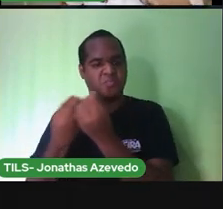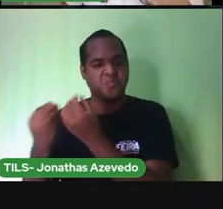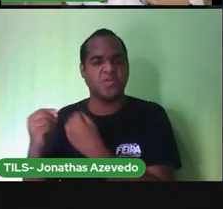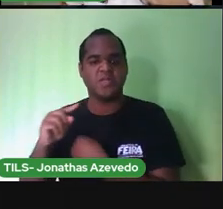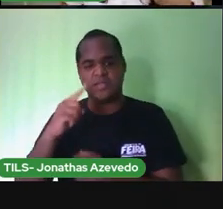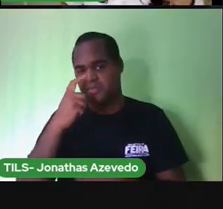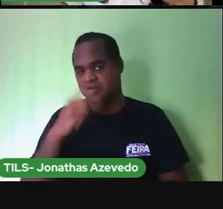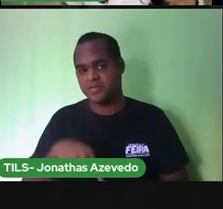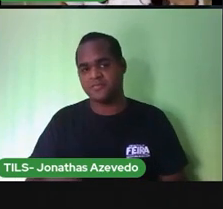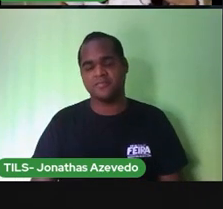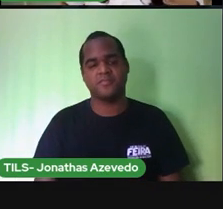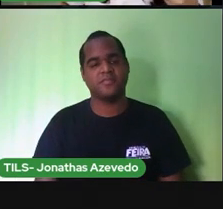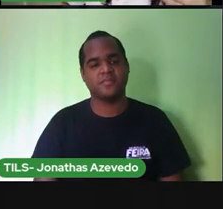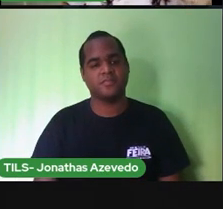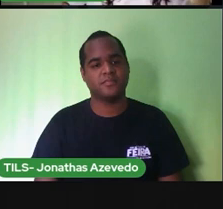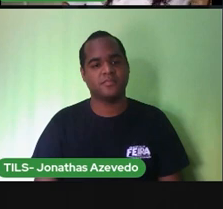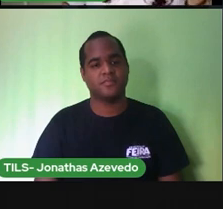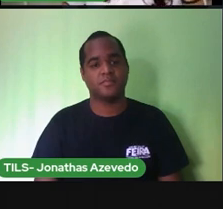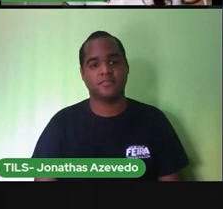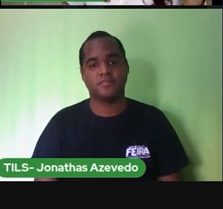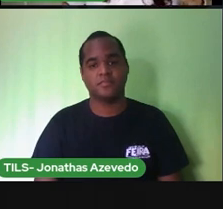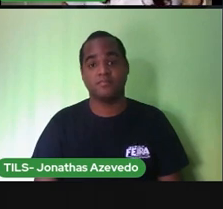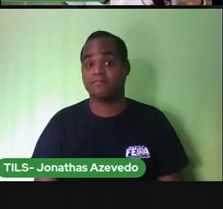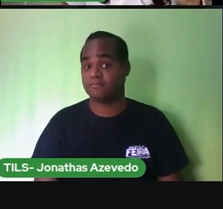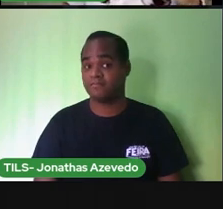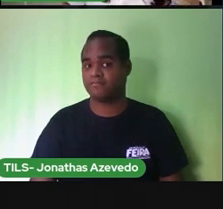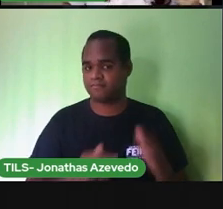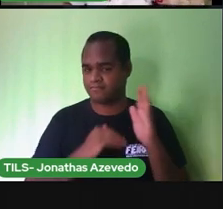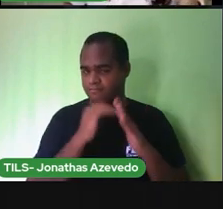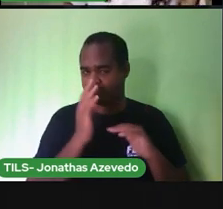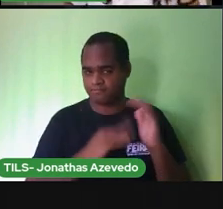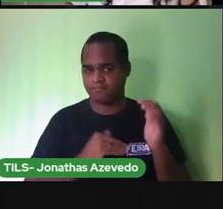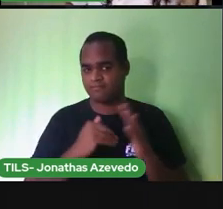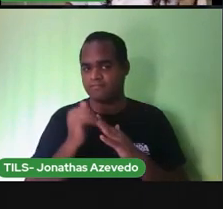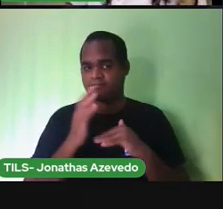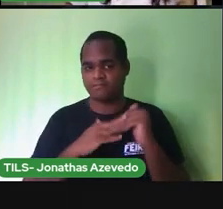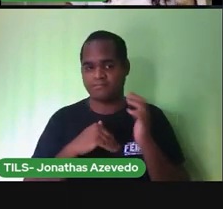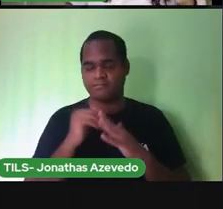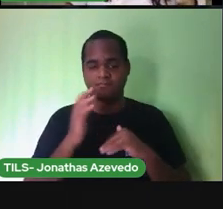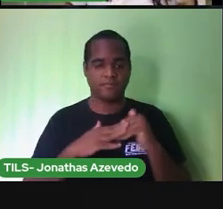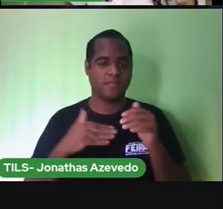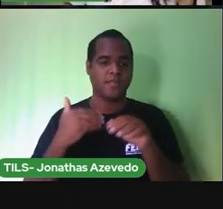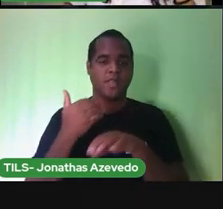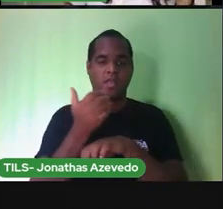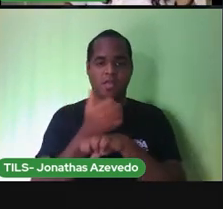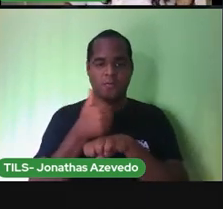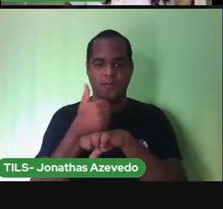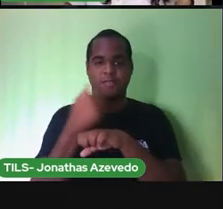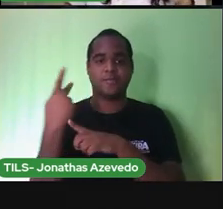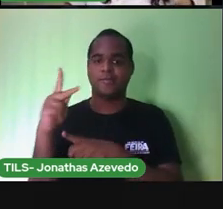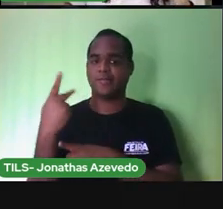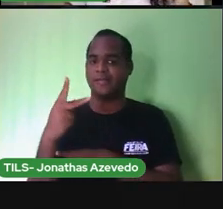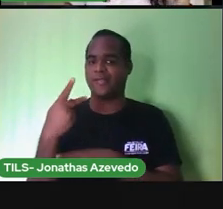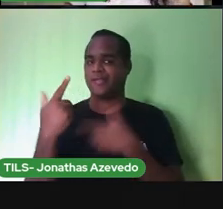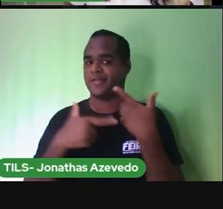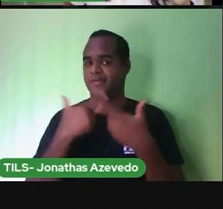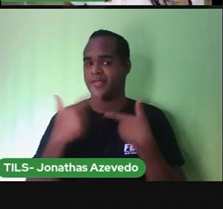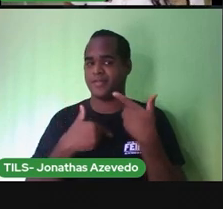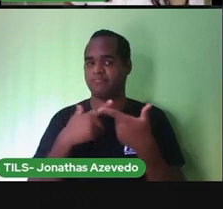a profissão do gari ele é tão importante para a sociedade